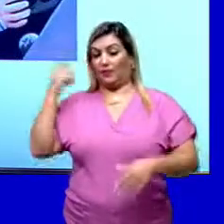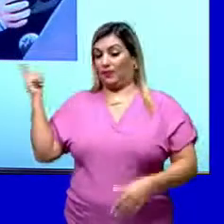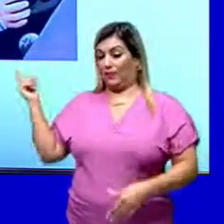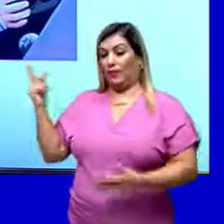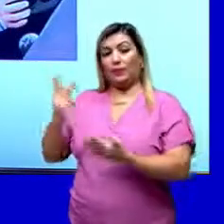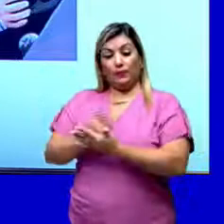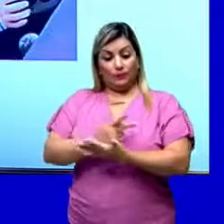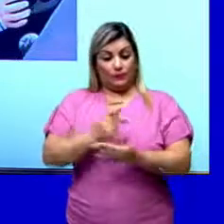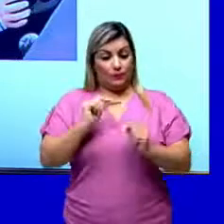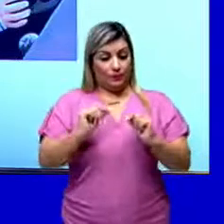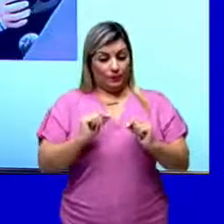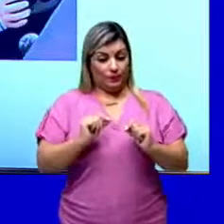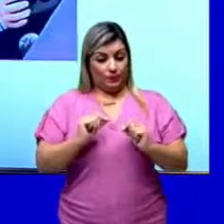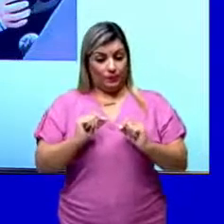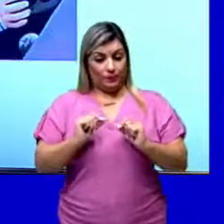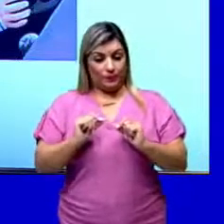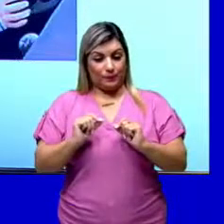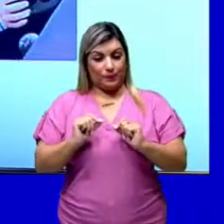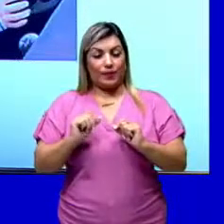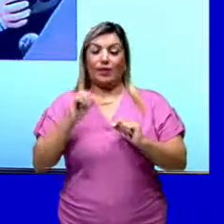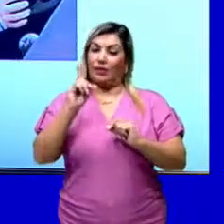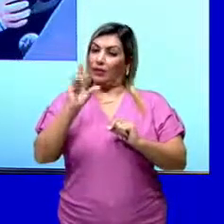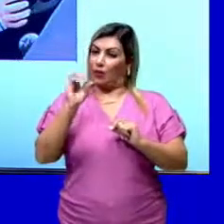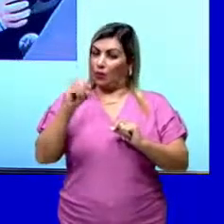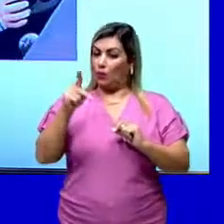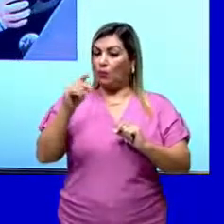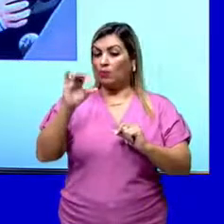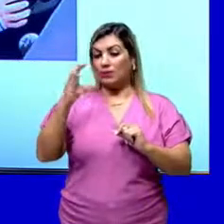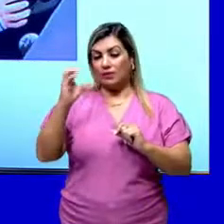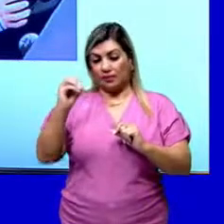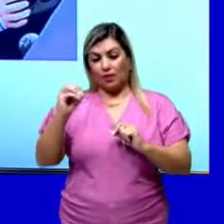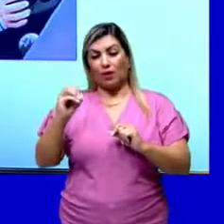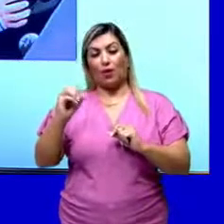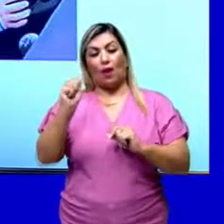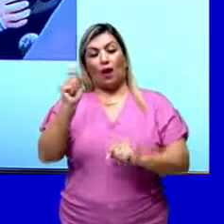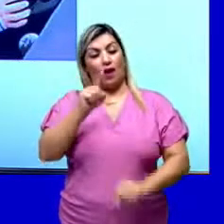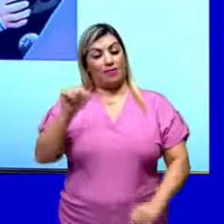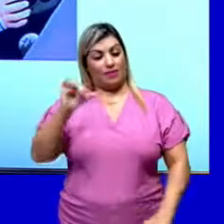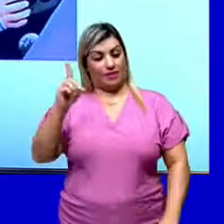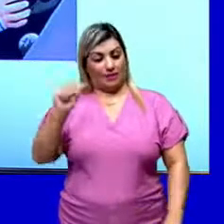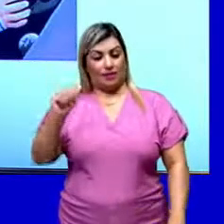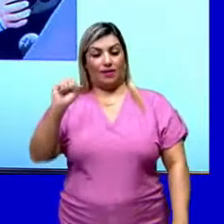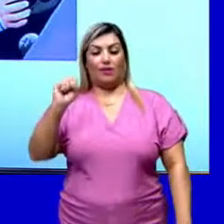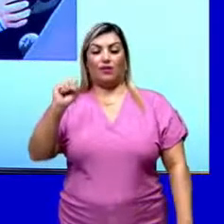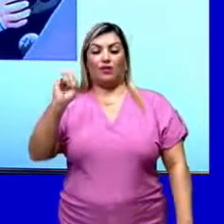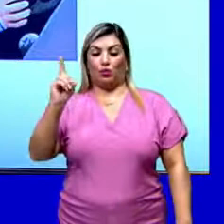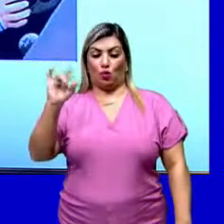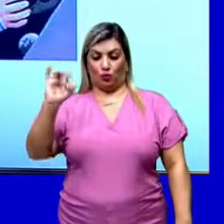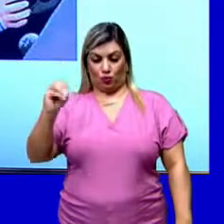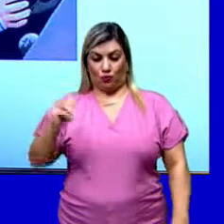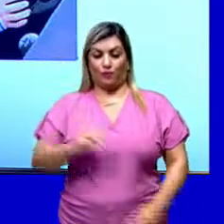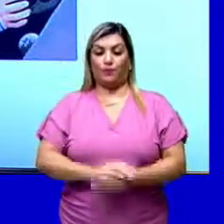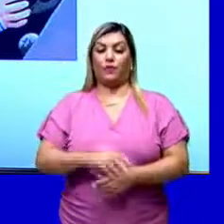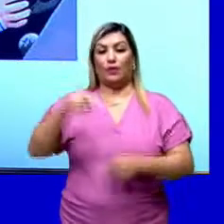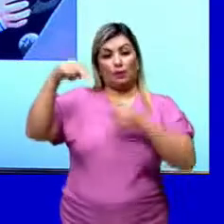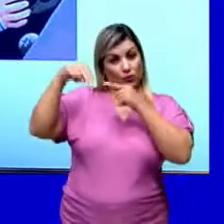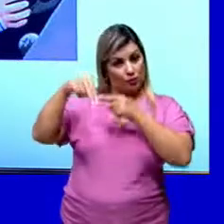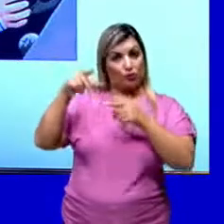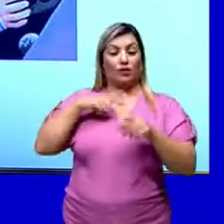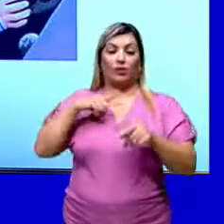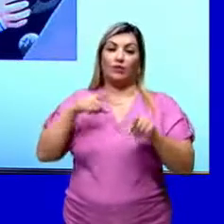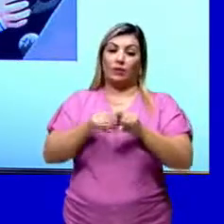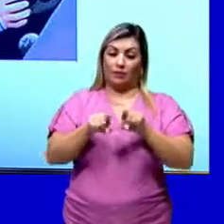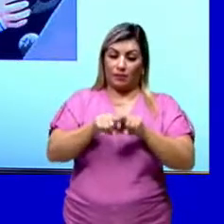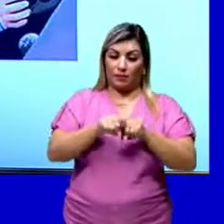ocorreu a decomposição da azida de sódio. Então, nós temos nitrogênios e temos o sódio